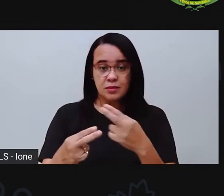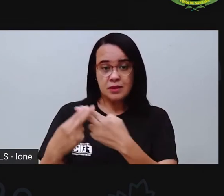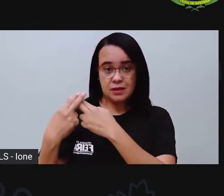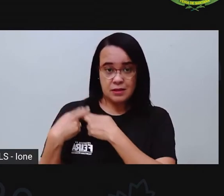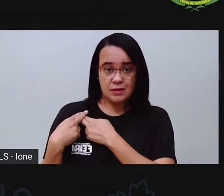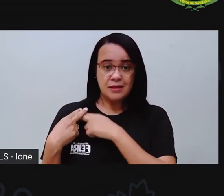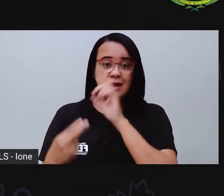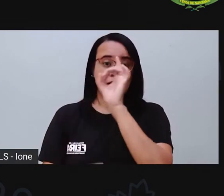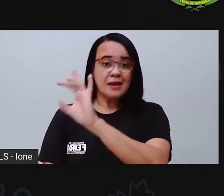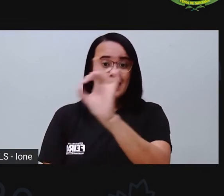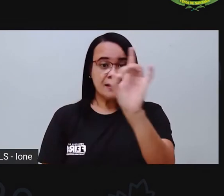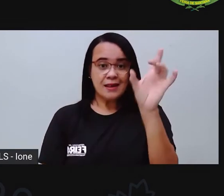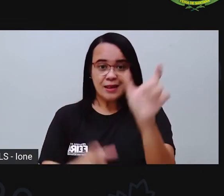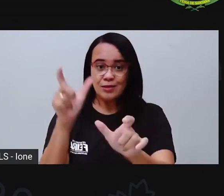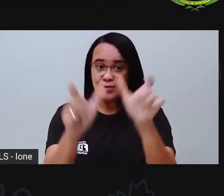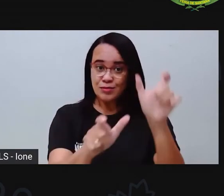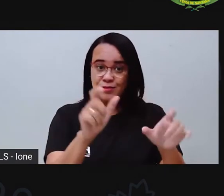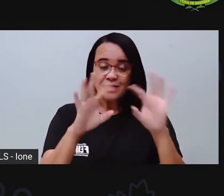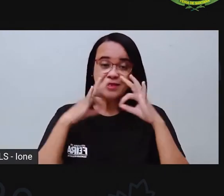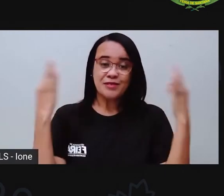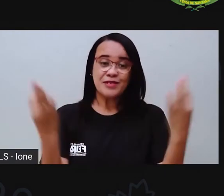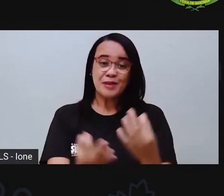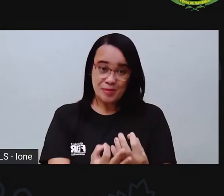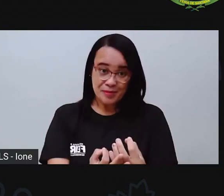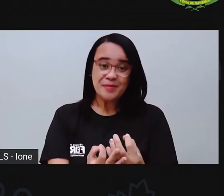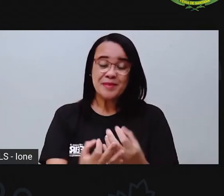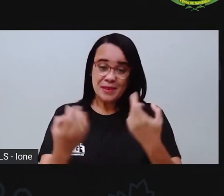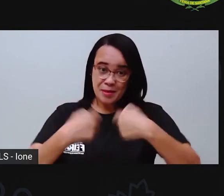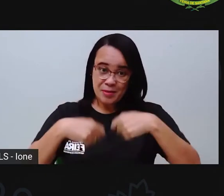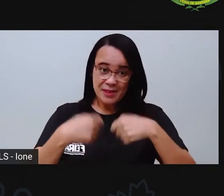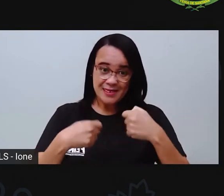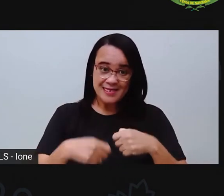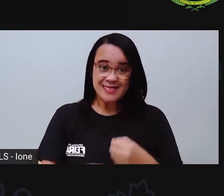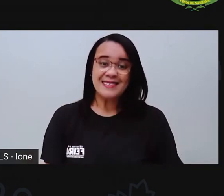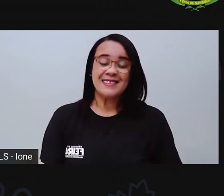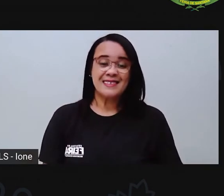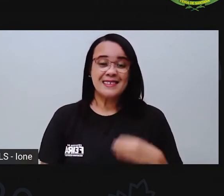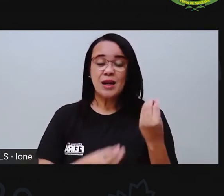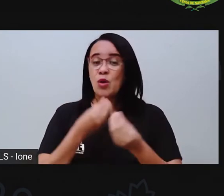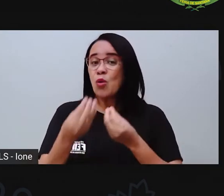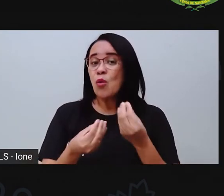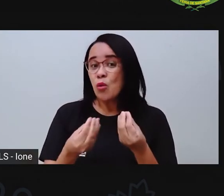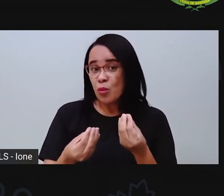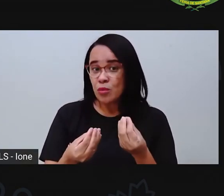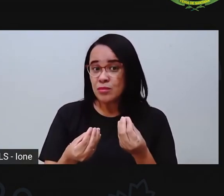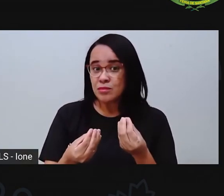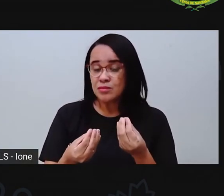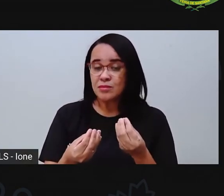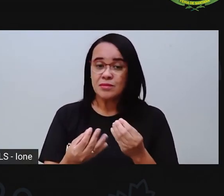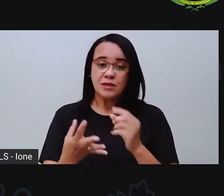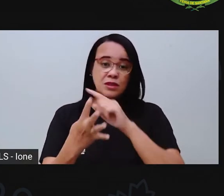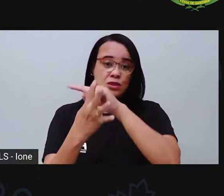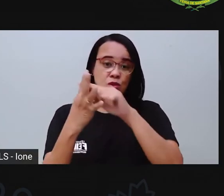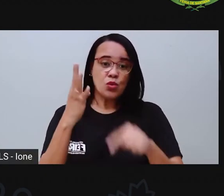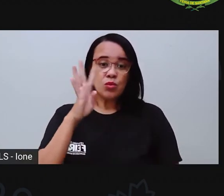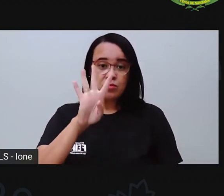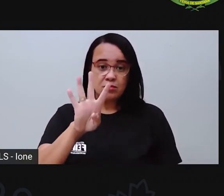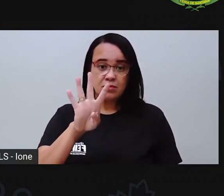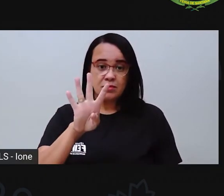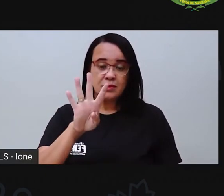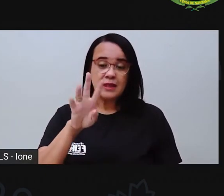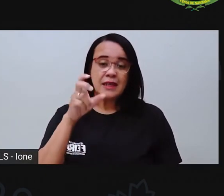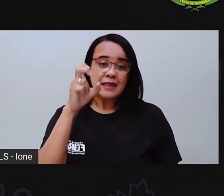um com o seu papel, né? E aí a Pró trouxe essa imagem aqui, ó. De quatro mãos, né? Cinco, aliás.